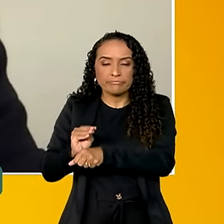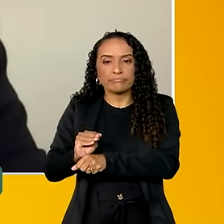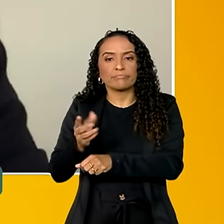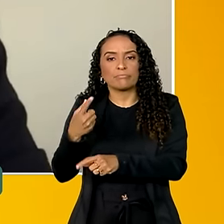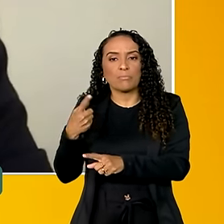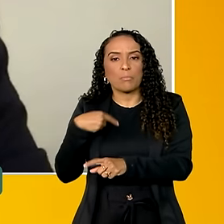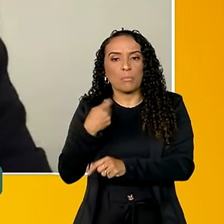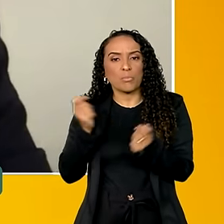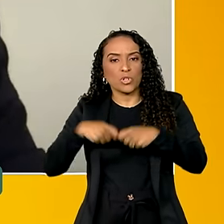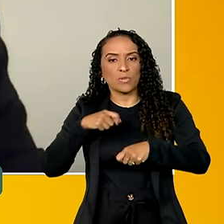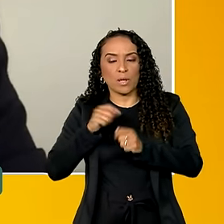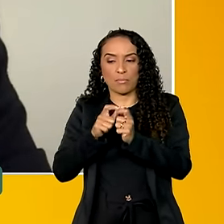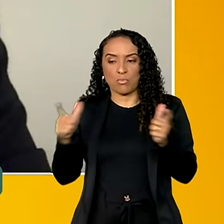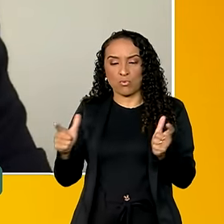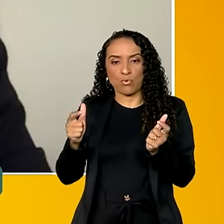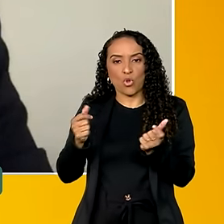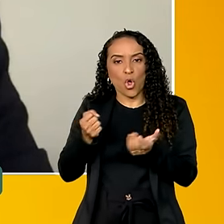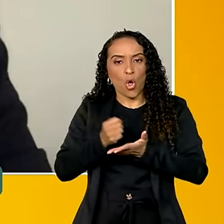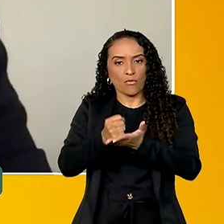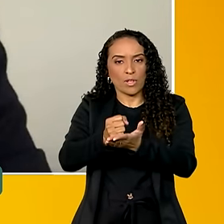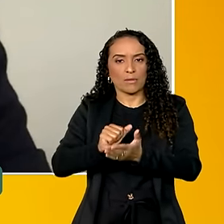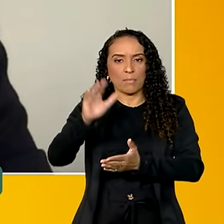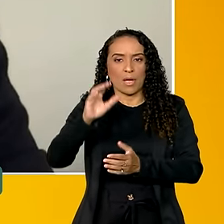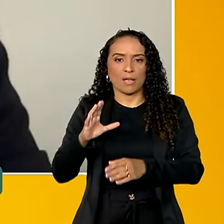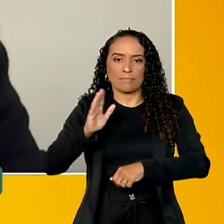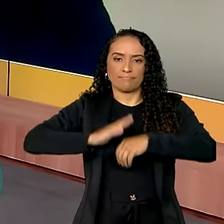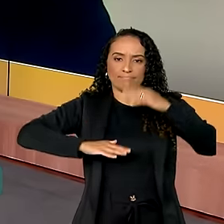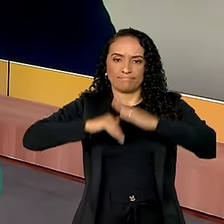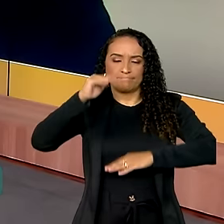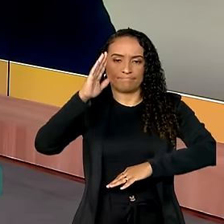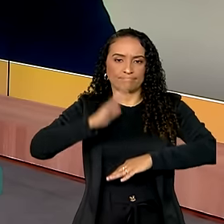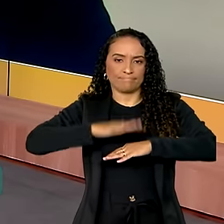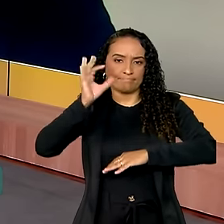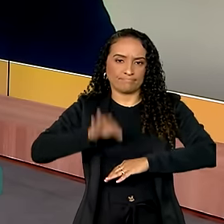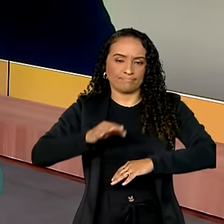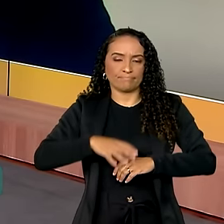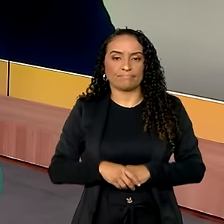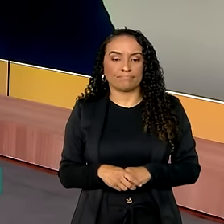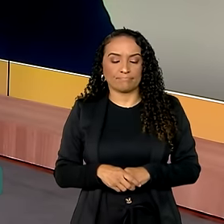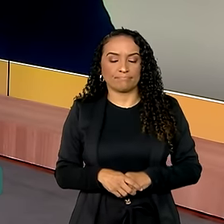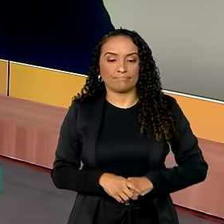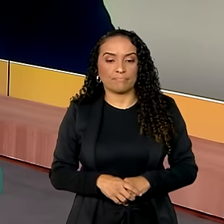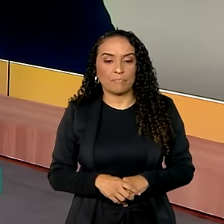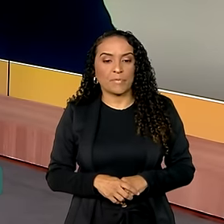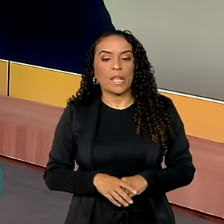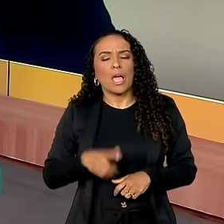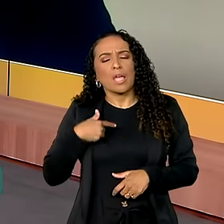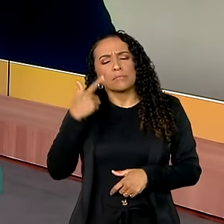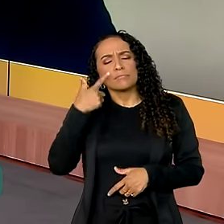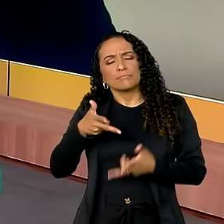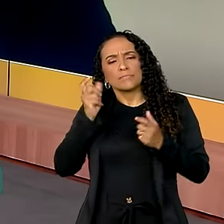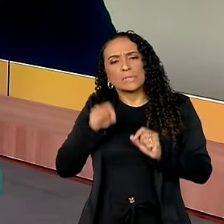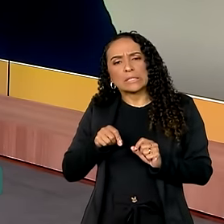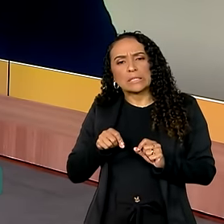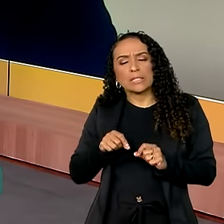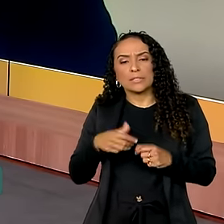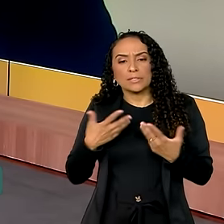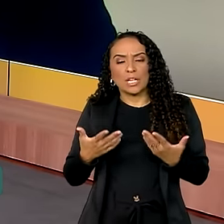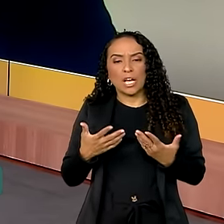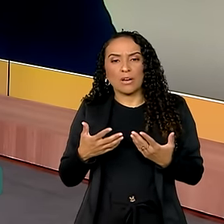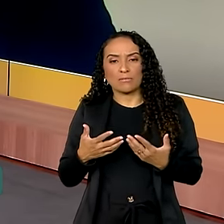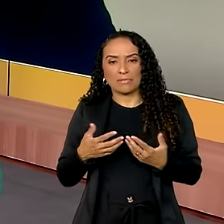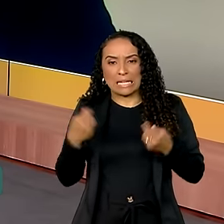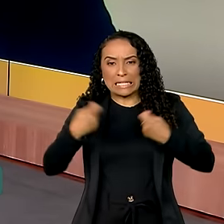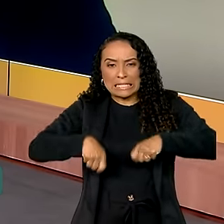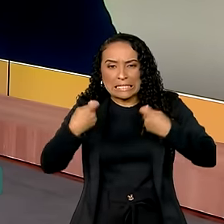que a gente possa ter ampliação de oferta com mais eficiência. O secretário estava vendo aqui e diante dessa nova